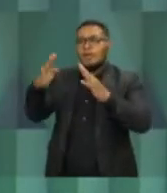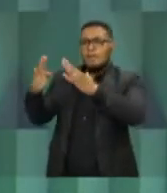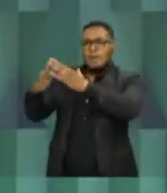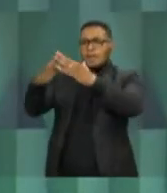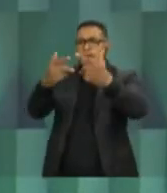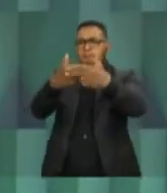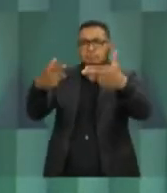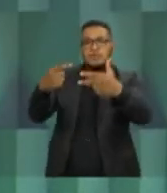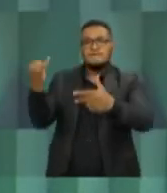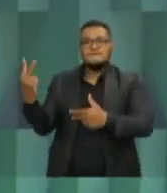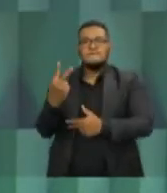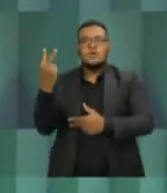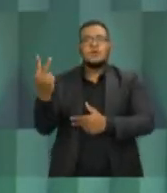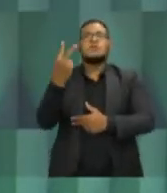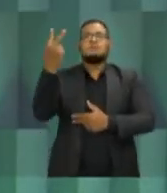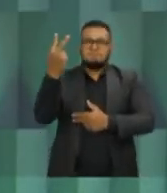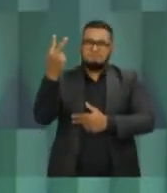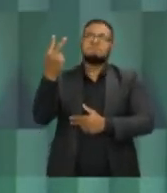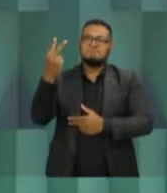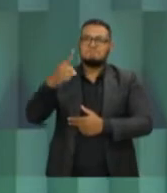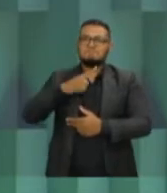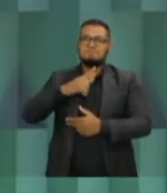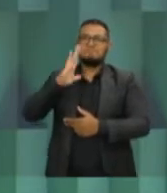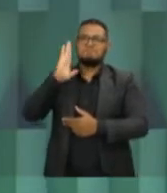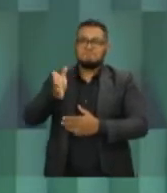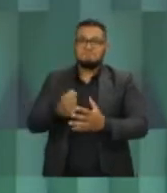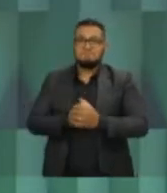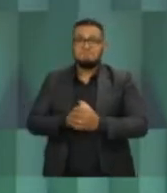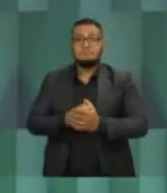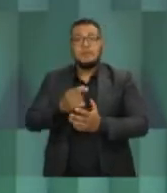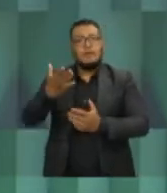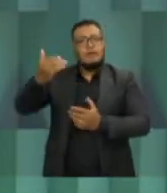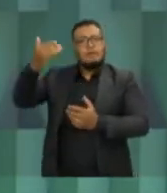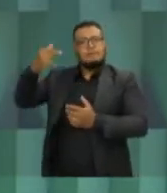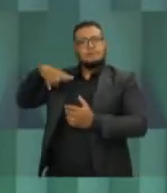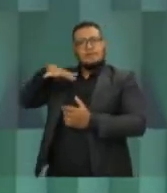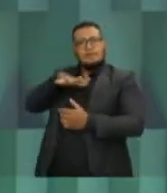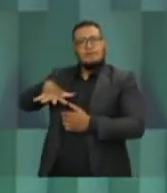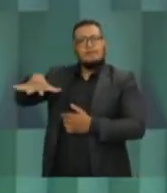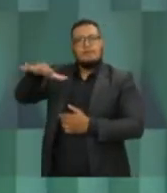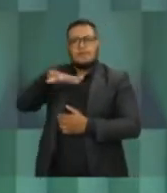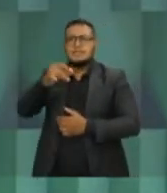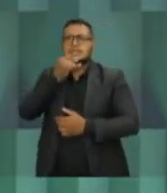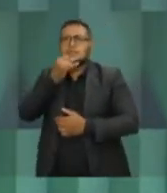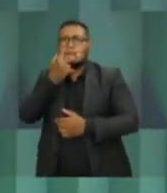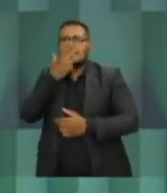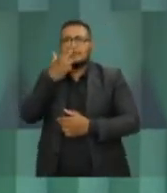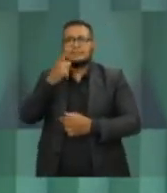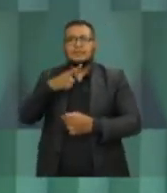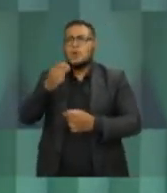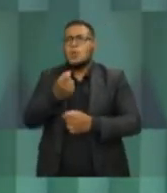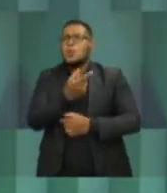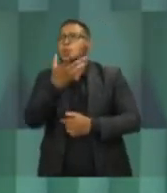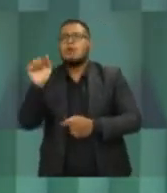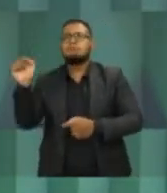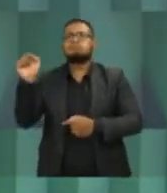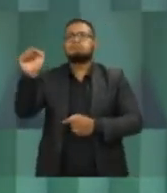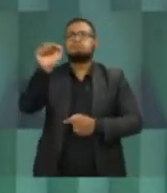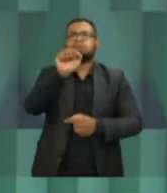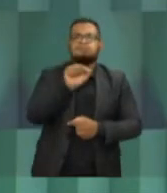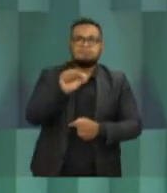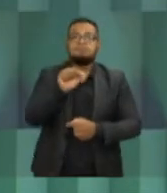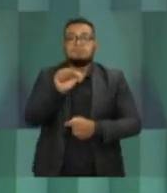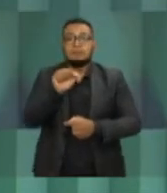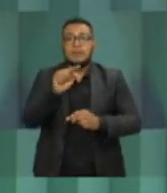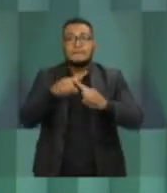falta de experiência talvez não dá ao candidato essas condições. Não fiz aumento linear ou aumenta de acordo com a capacidade e a valorização dos imóveis.